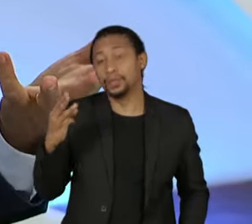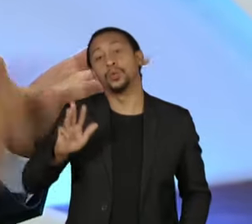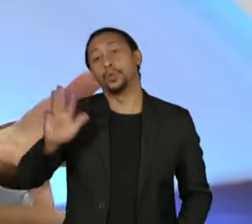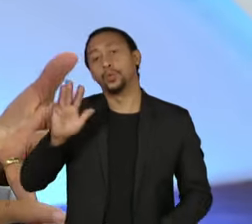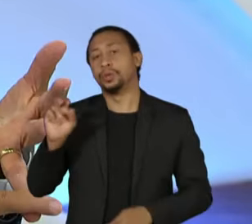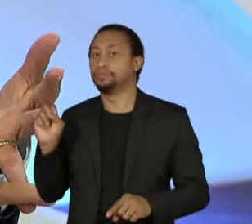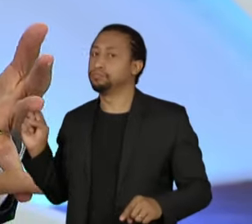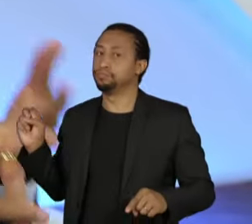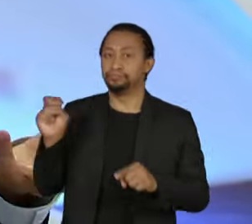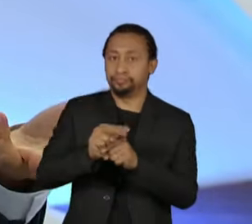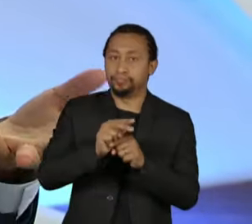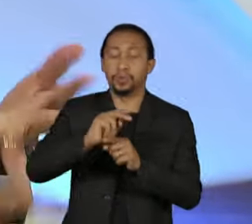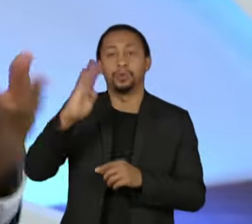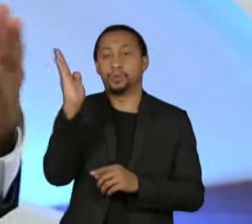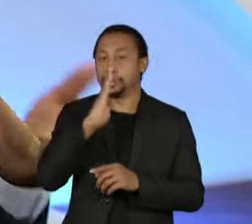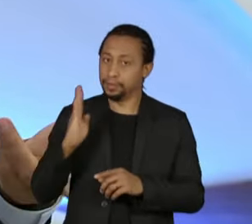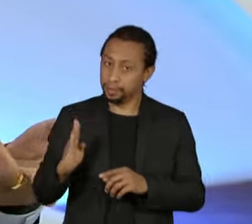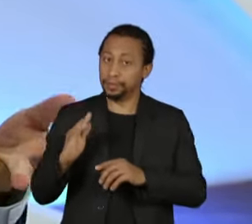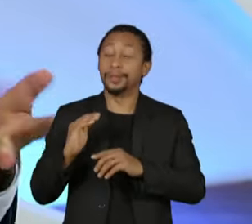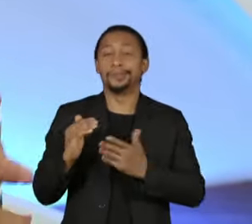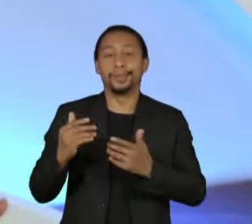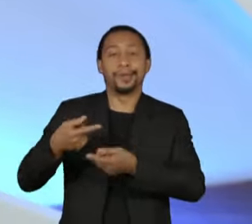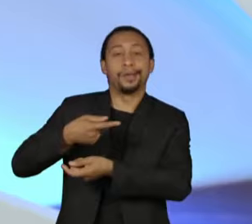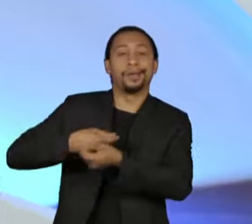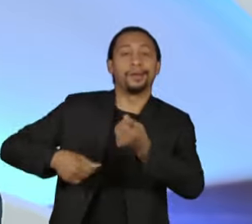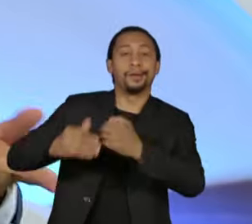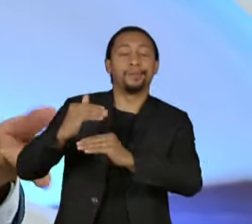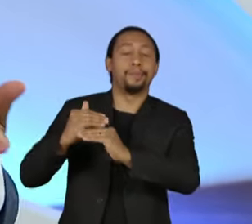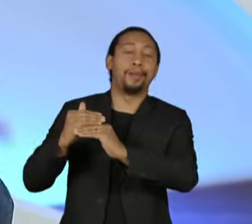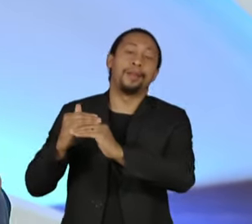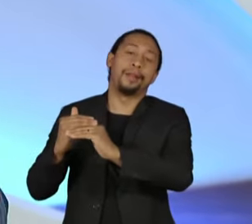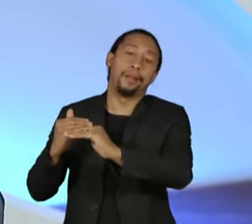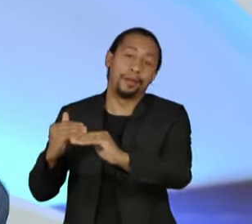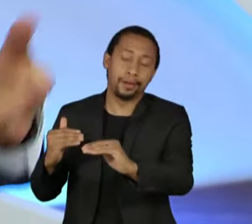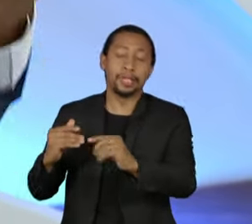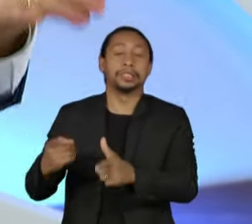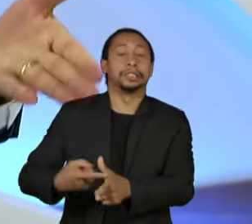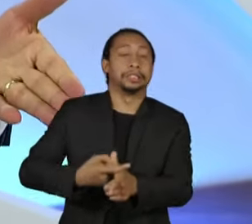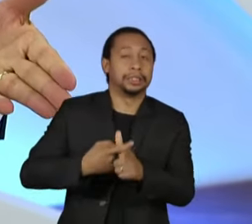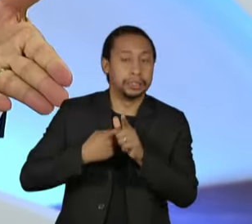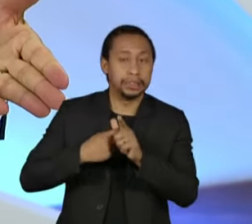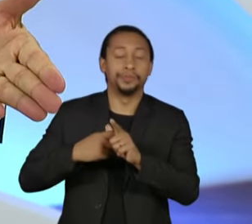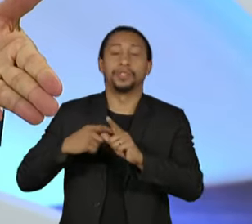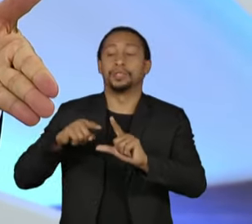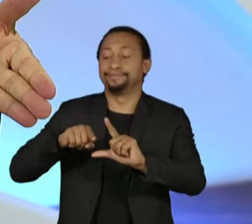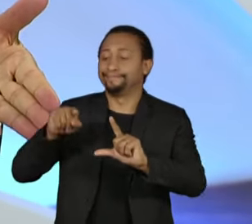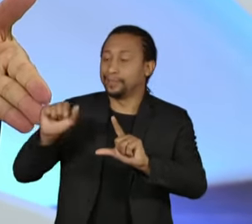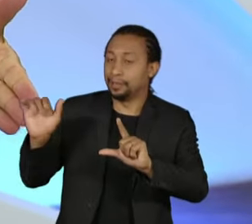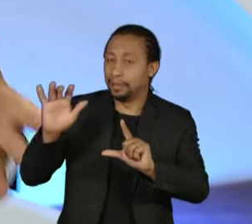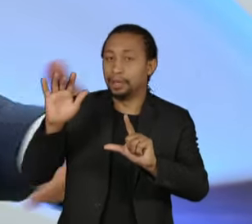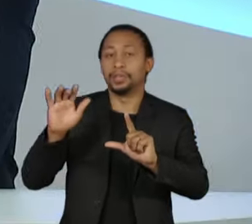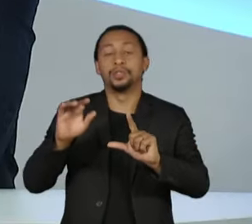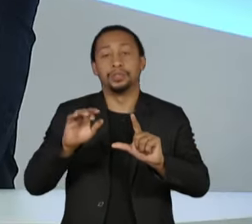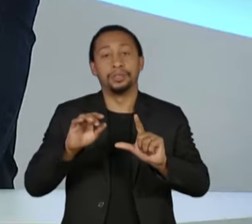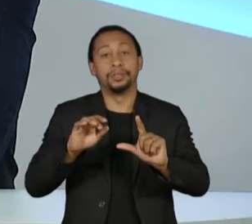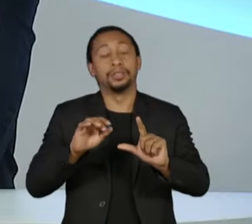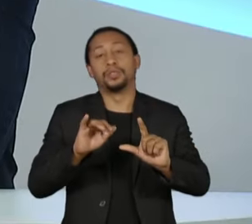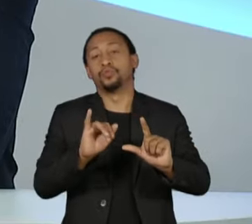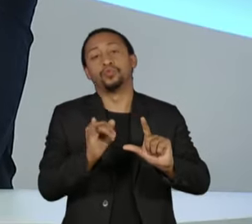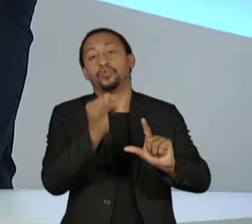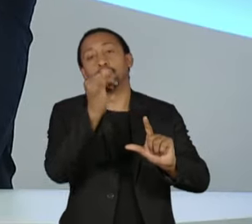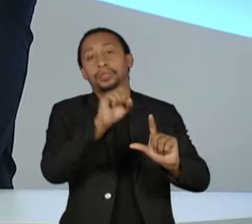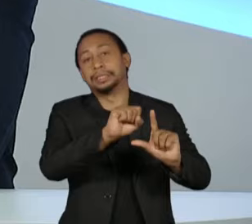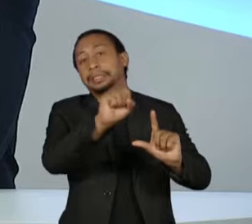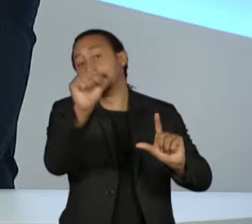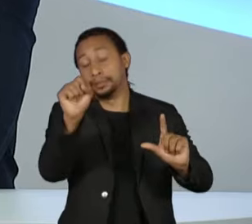ele pegou o país com inflação alta, com dívida alta, com juros altos, endividado. Naquele caso, pior ainda, porque era uma